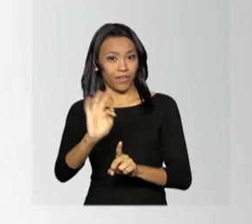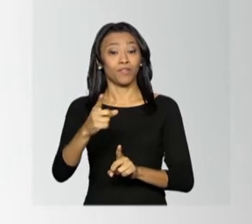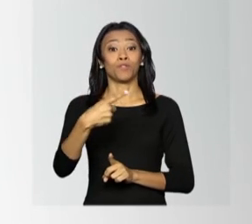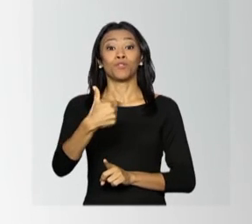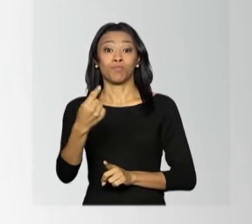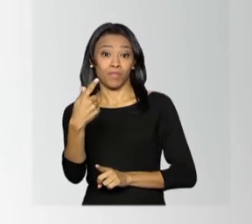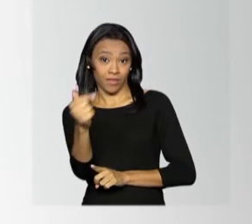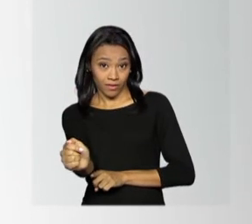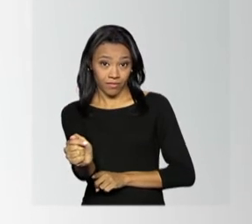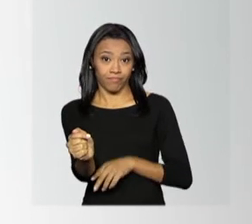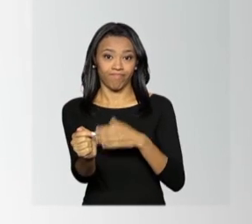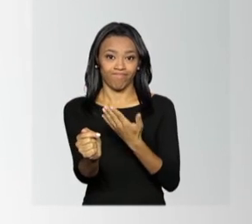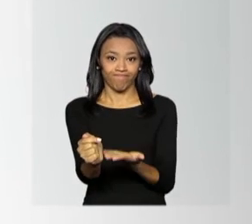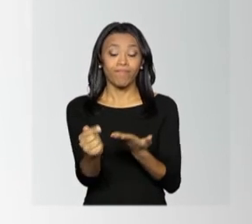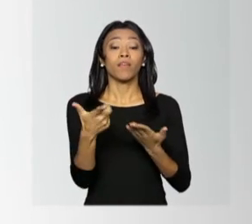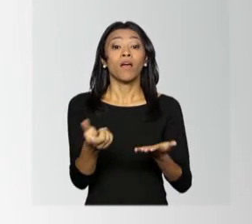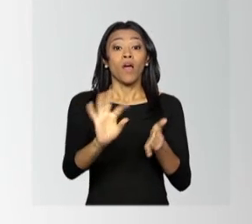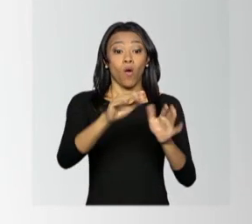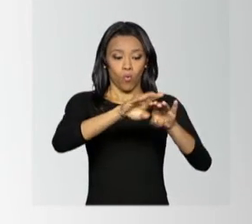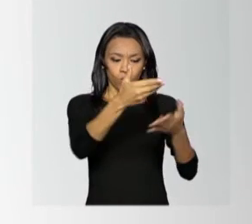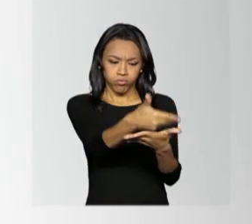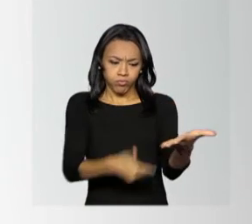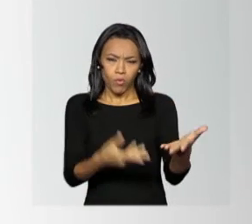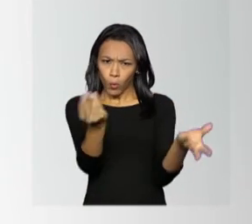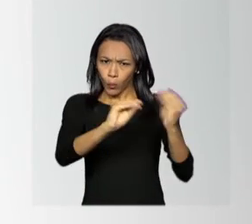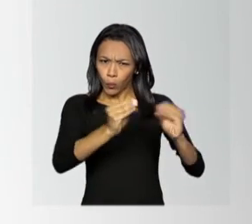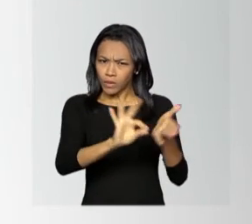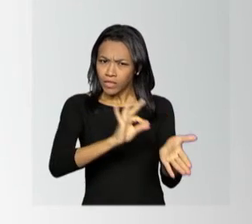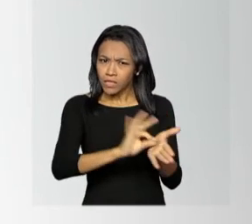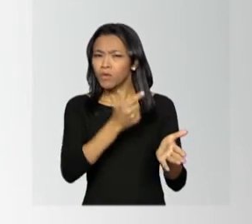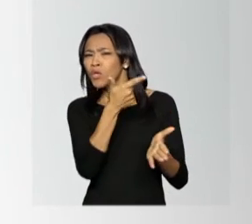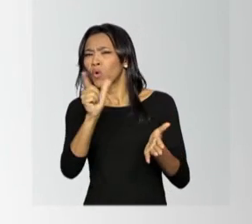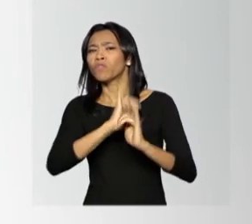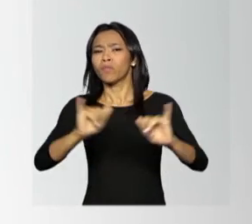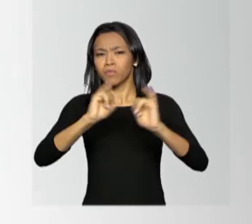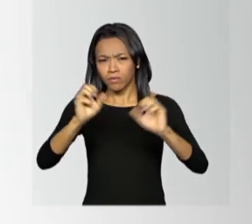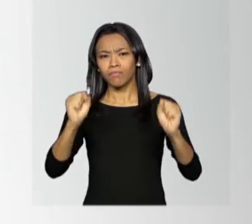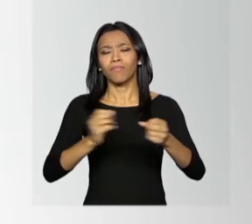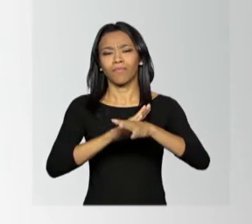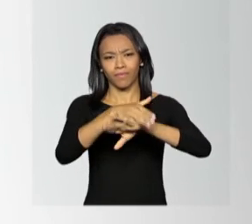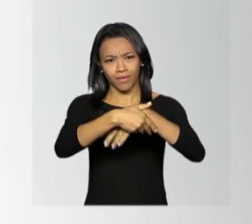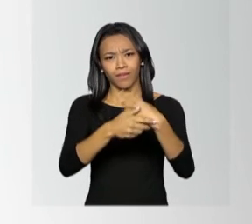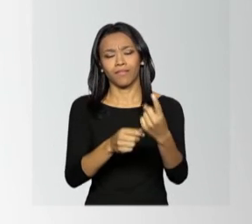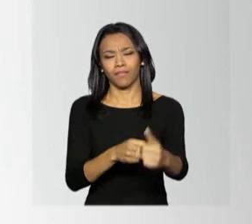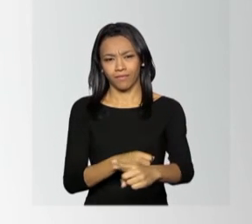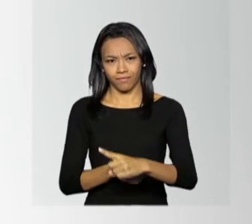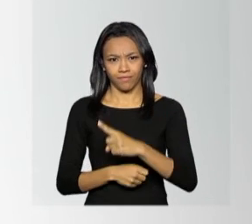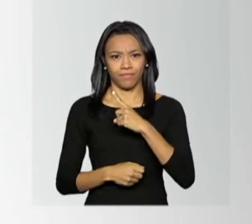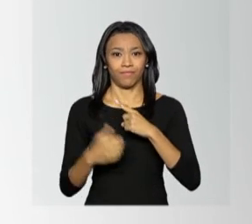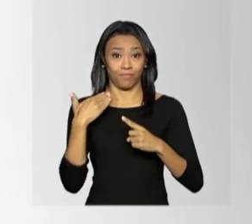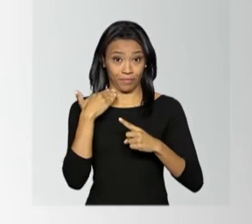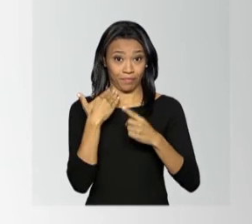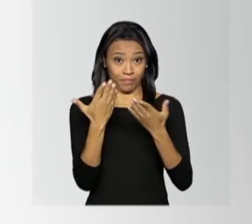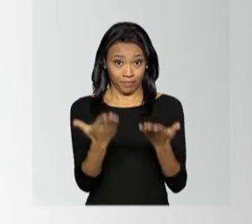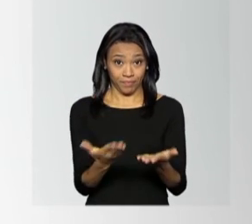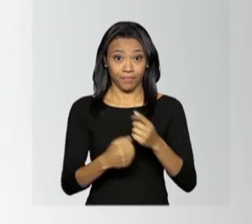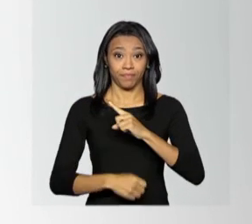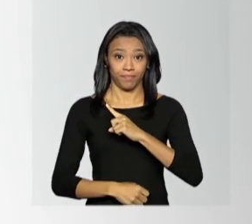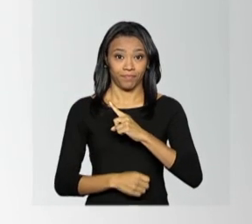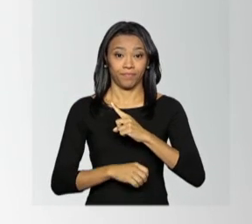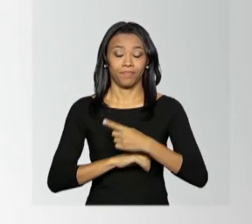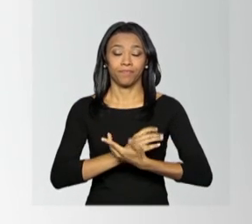de 2017. O formulário de inscrição e outras informações estão disponíveis no site do Banco, em www